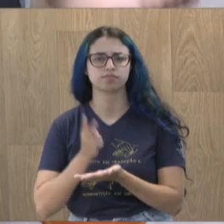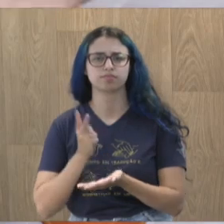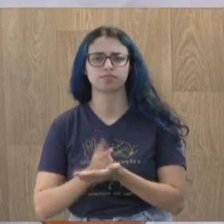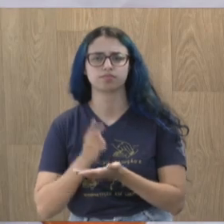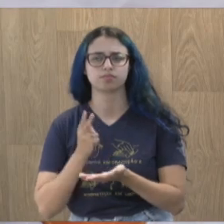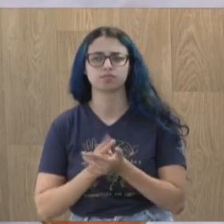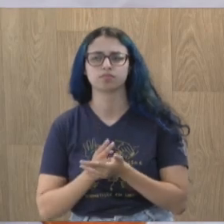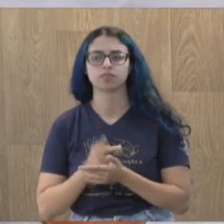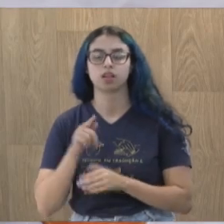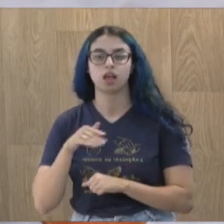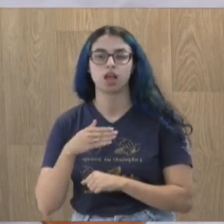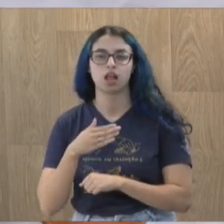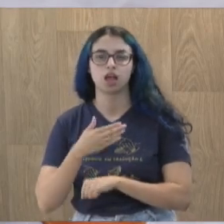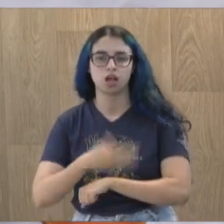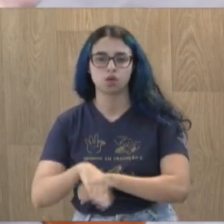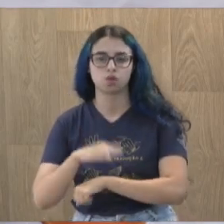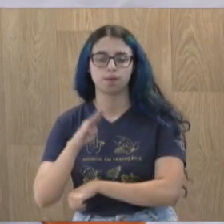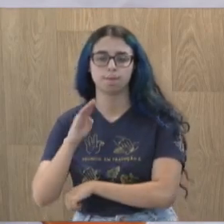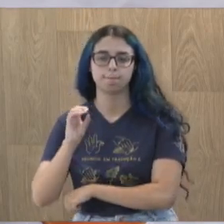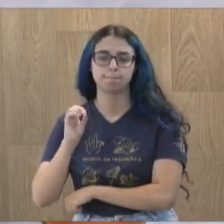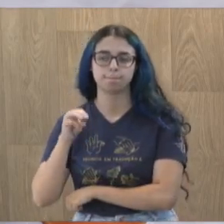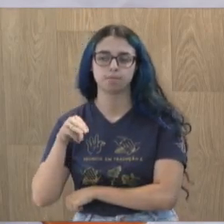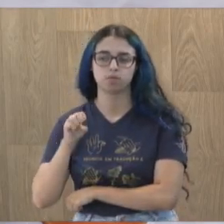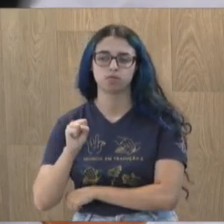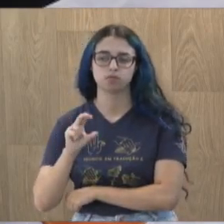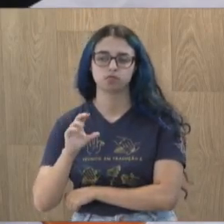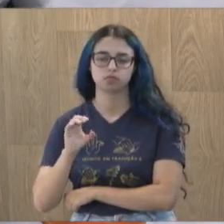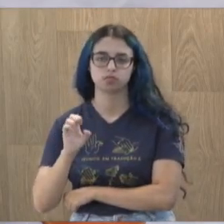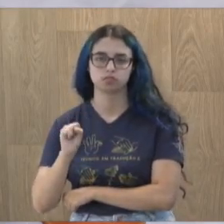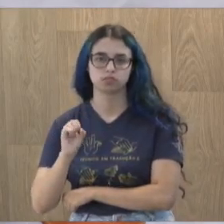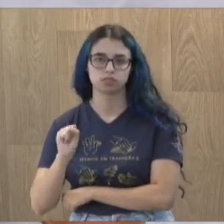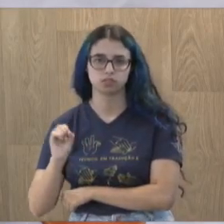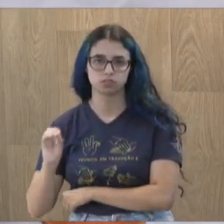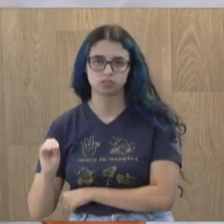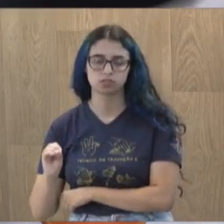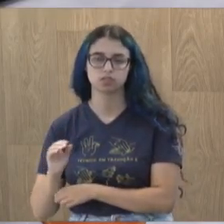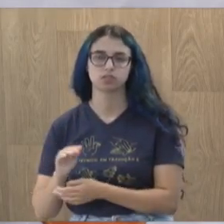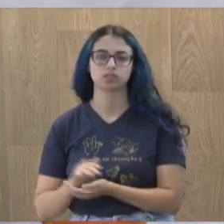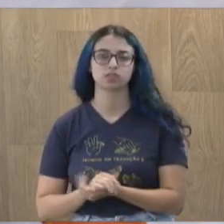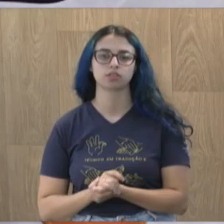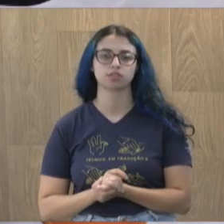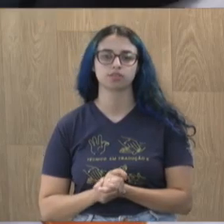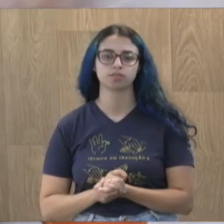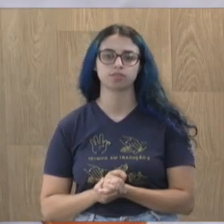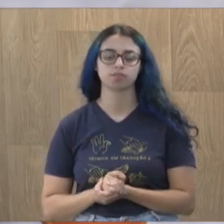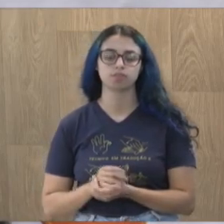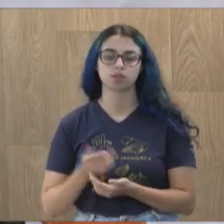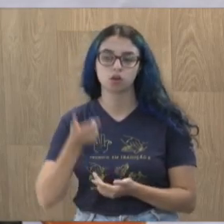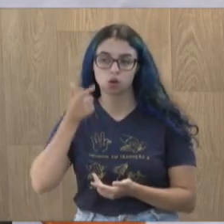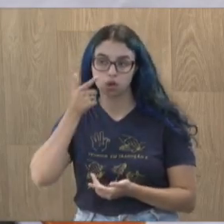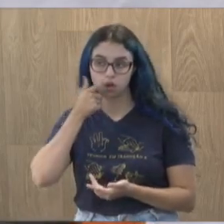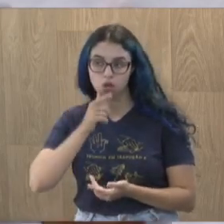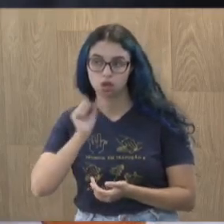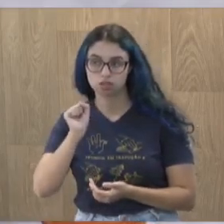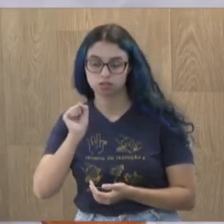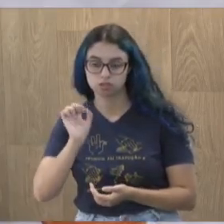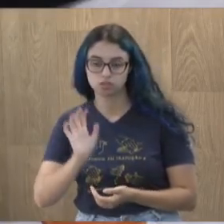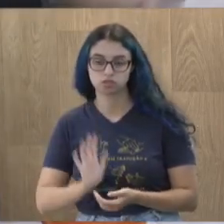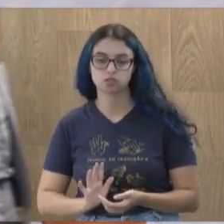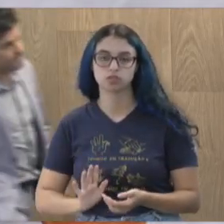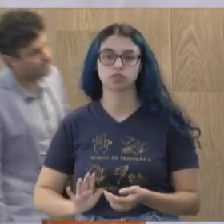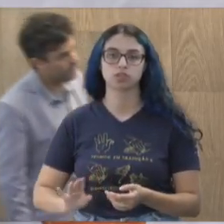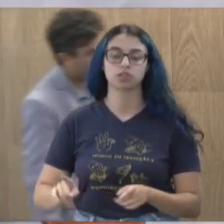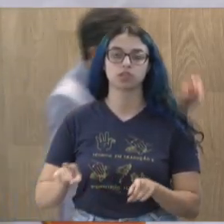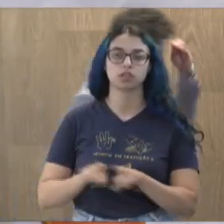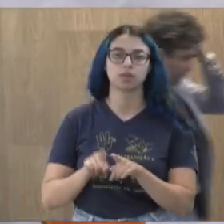Lá na Bom Sucesso, a qual você fez um trabalho maravilhoso ali, recapeamento por toda a extensão da via, que vai atender não só a região sudeste, como a sudoeste,